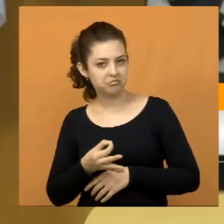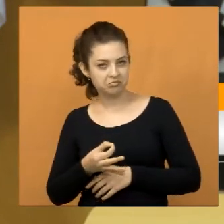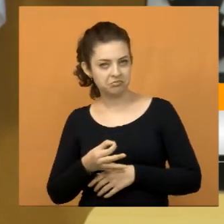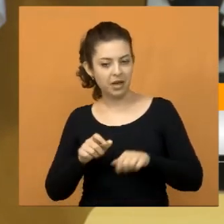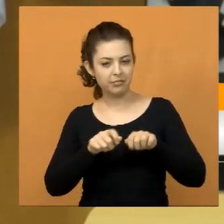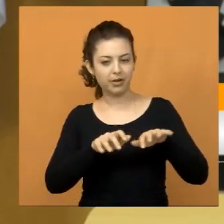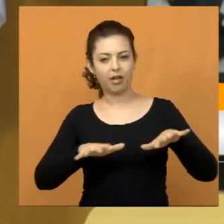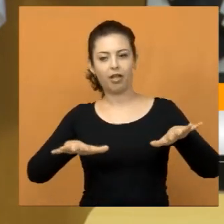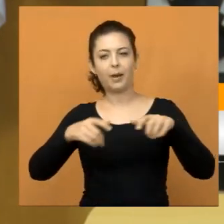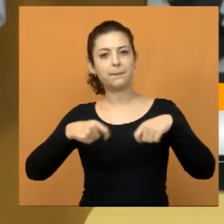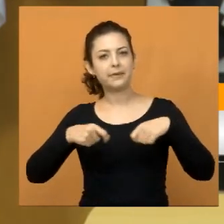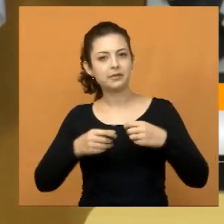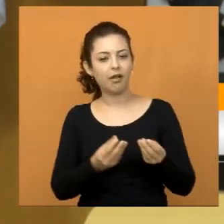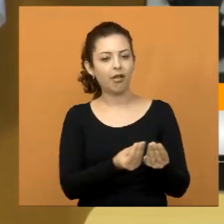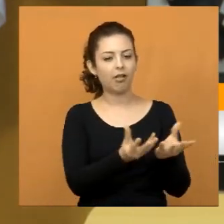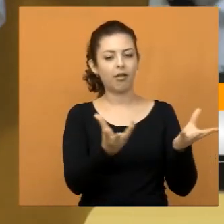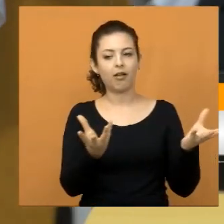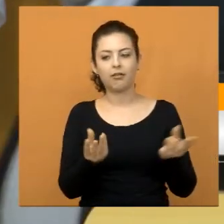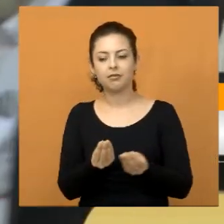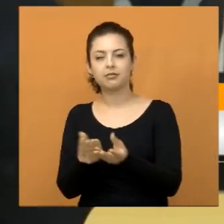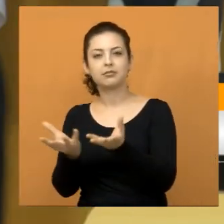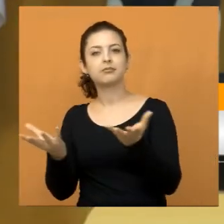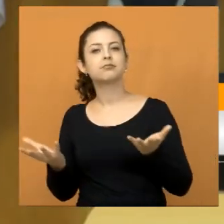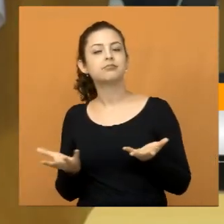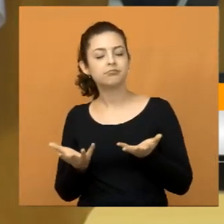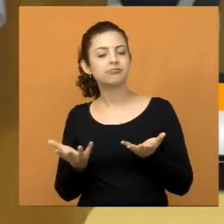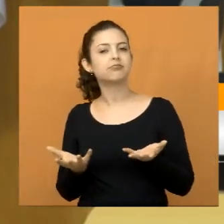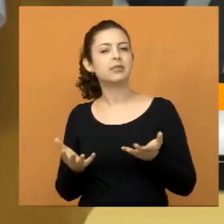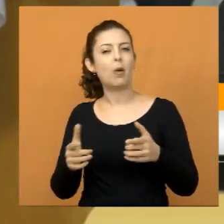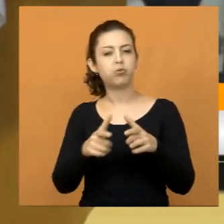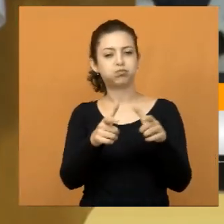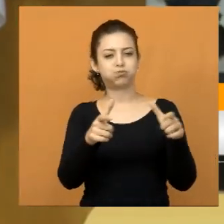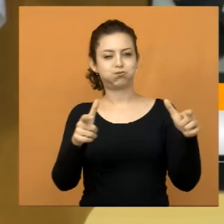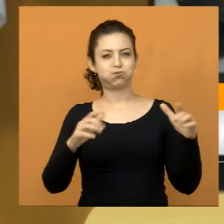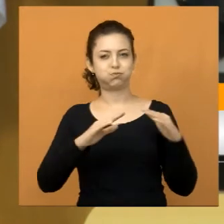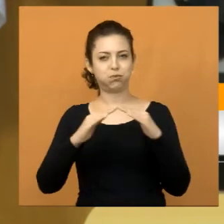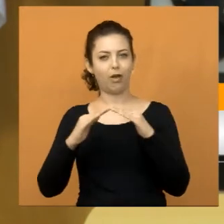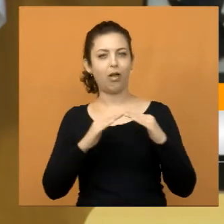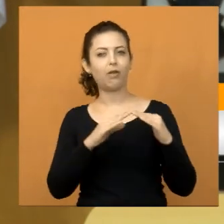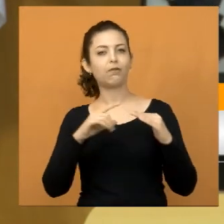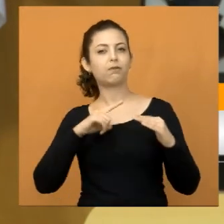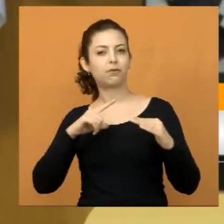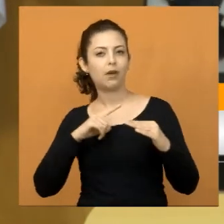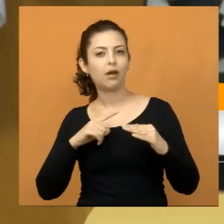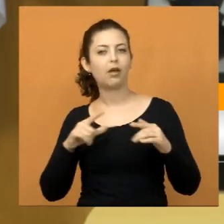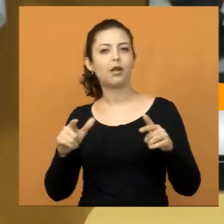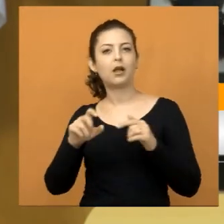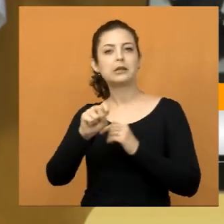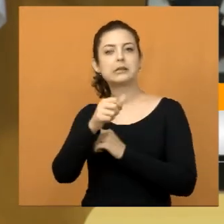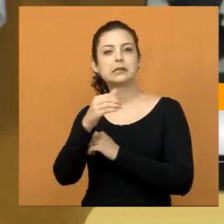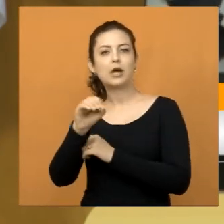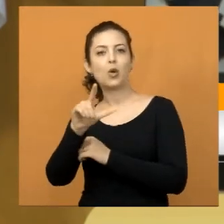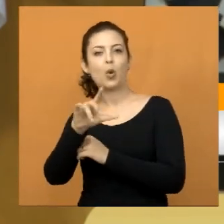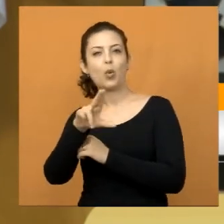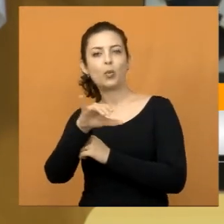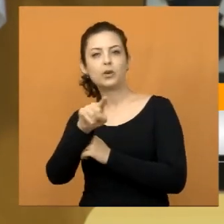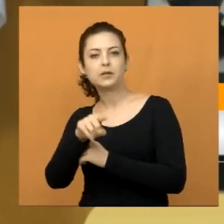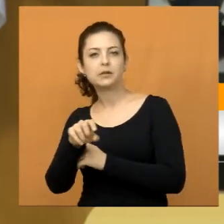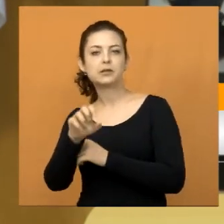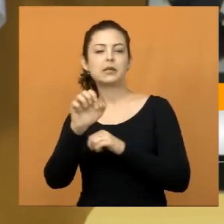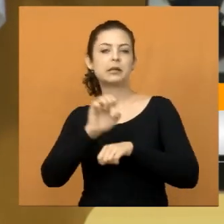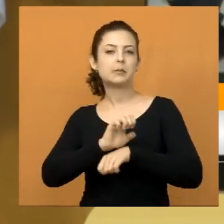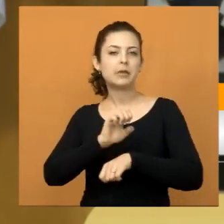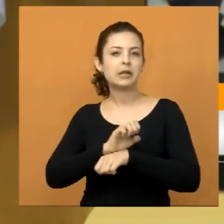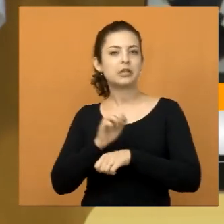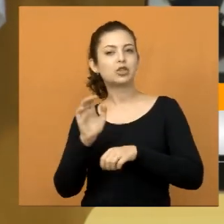demanda lá para aquela região bem populosa, que é a região ali do Santa Cruz dos Lás, o São Luís, o Esperança, o